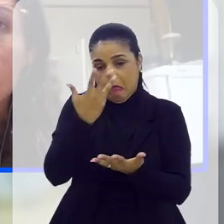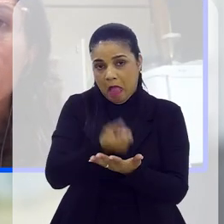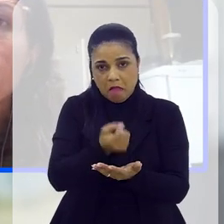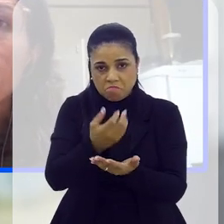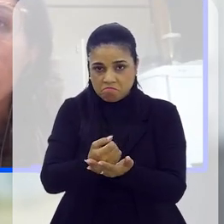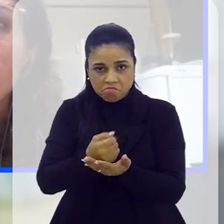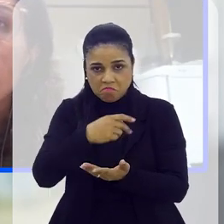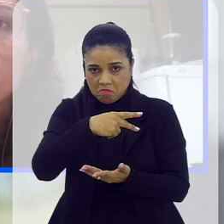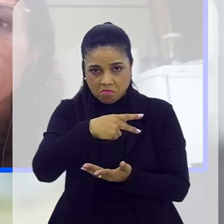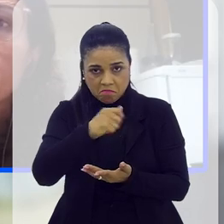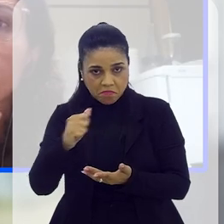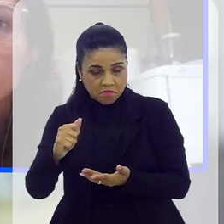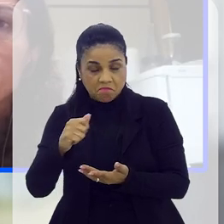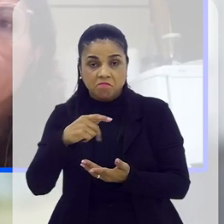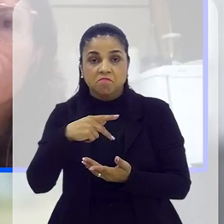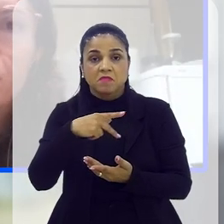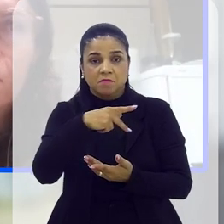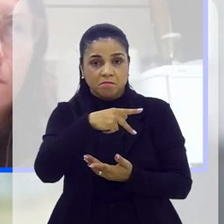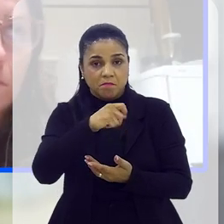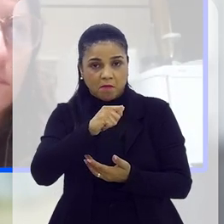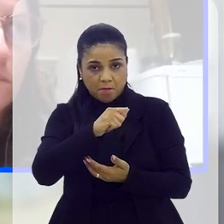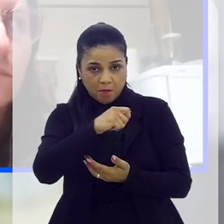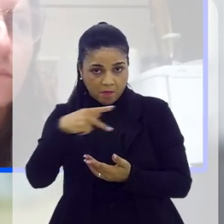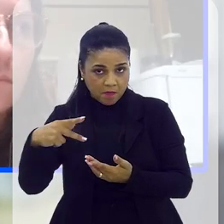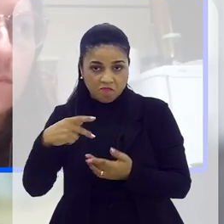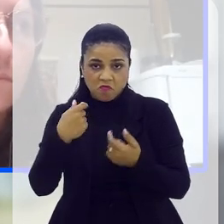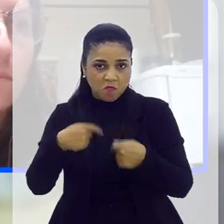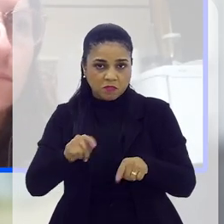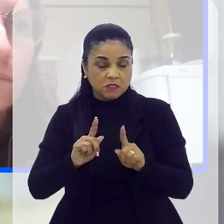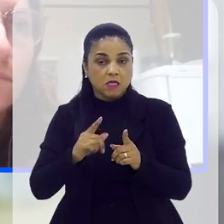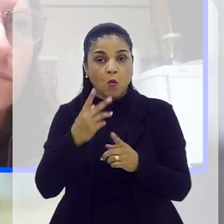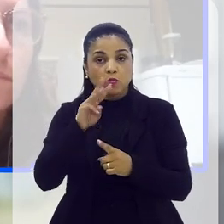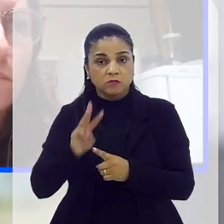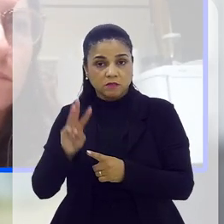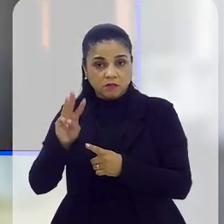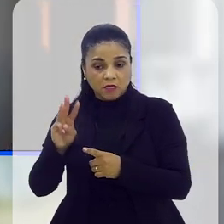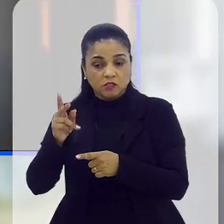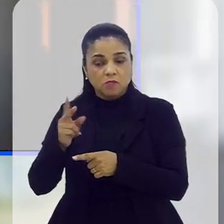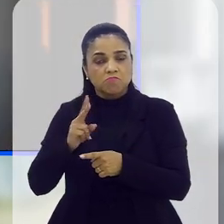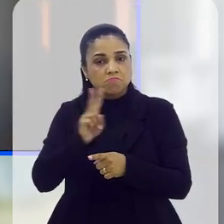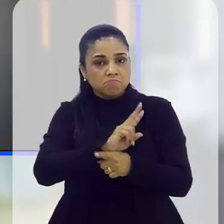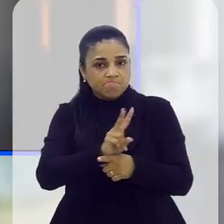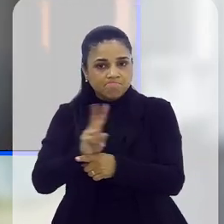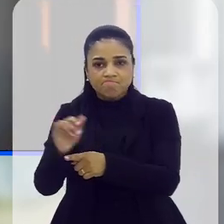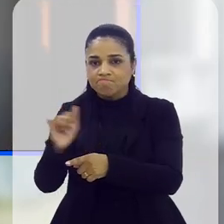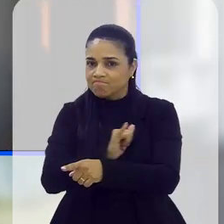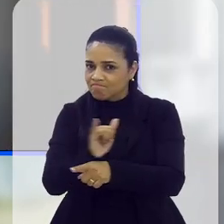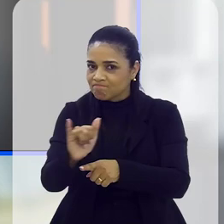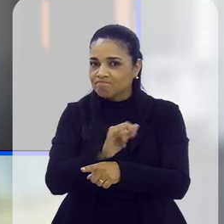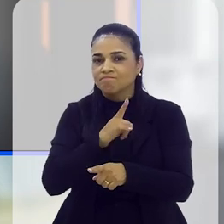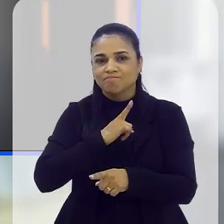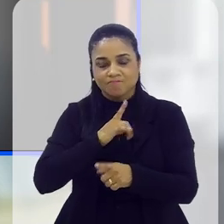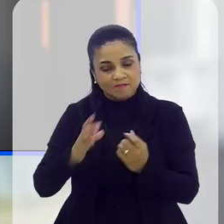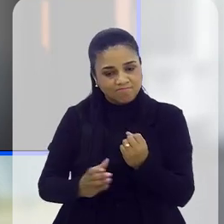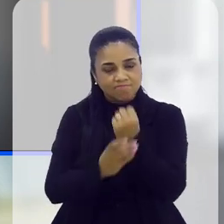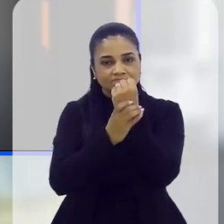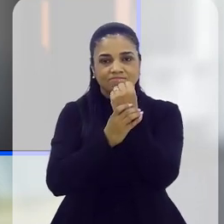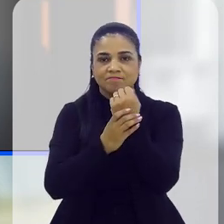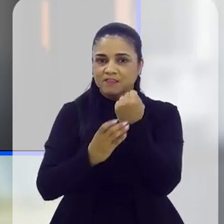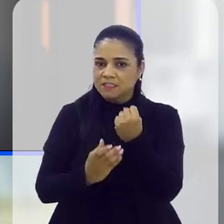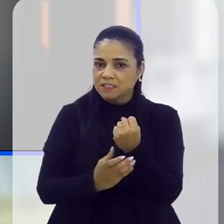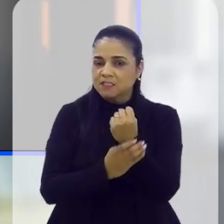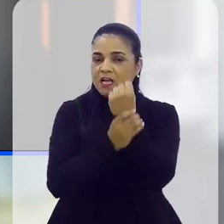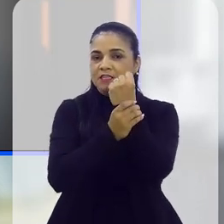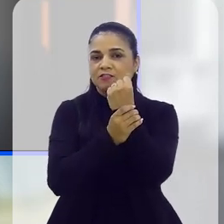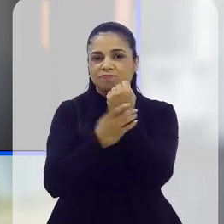agora, que não precisa baixar o aplicativo, né? É um site que a mulher acessa. Essa é mais uma maneira de proteger essa mulher também, né? E garantir ali a segurança